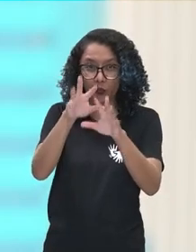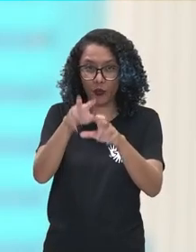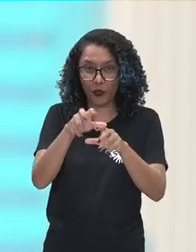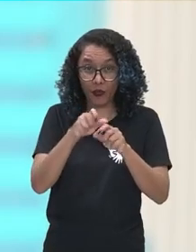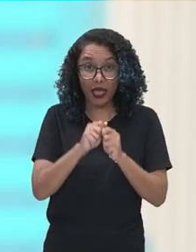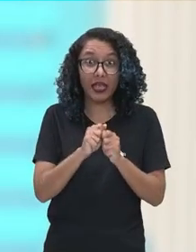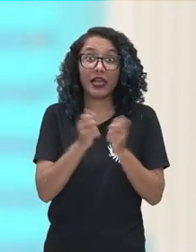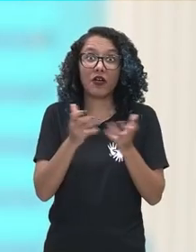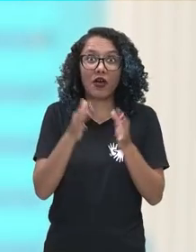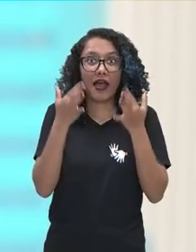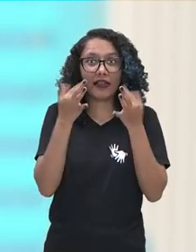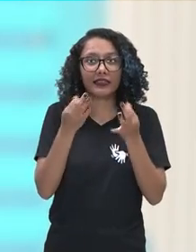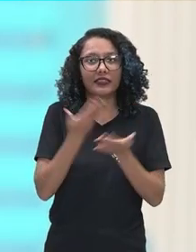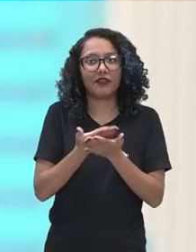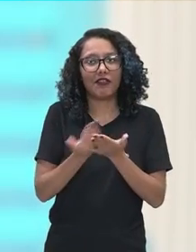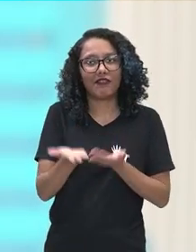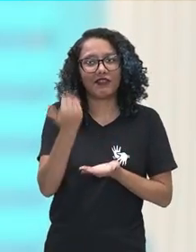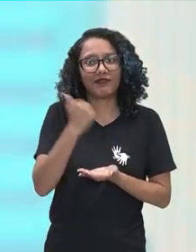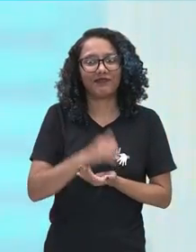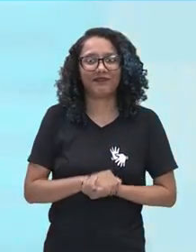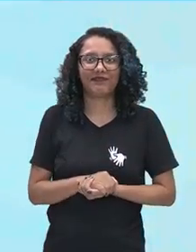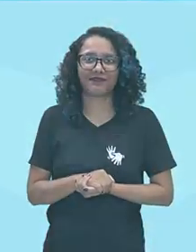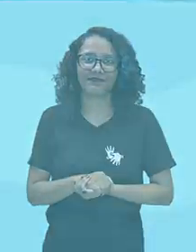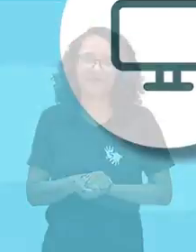foco na aula que ela já vai começar. Vamos lá.